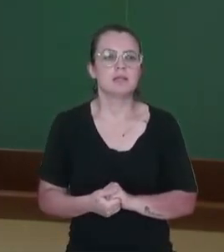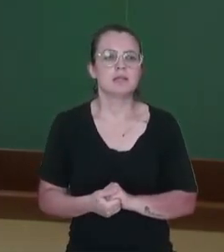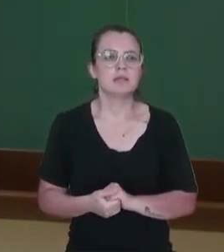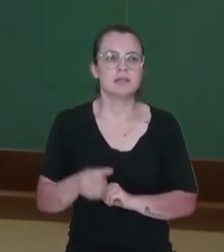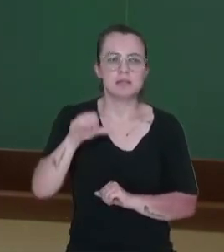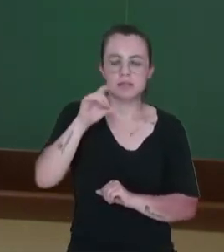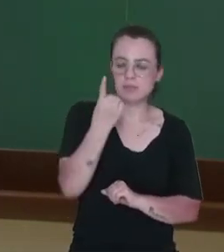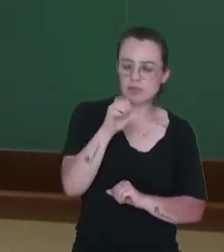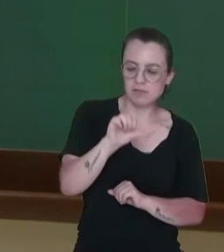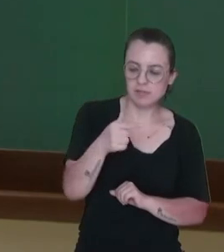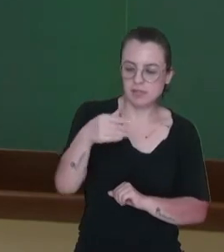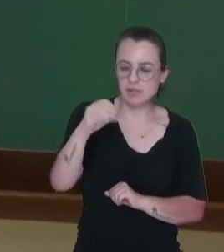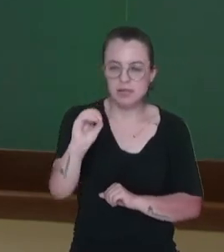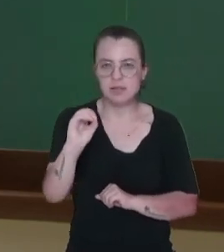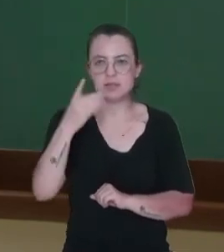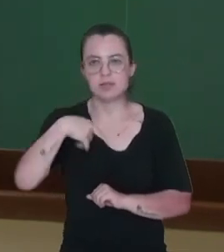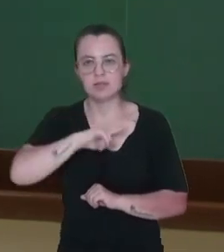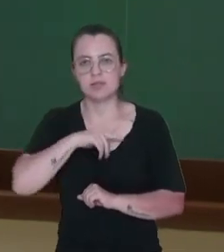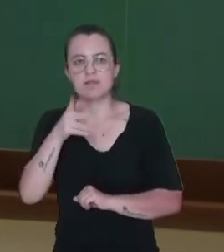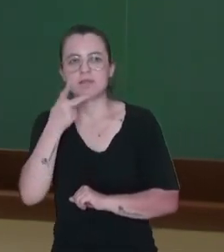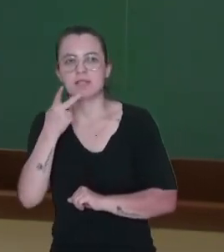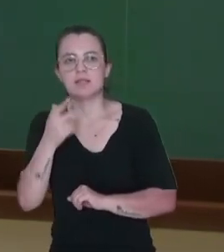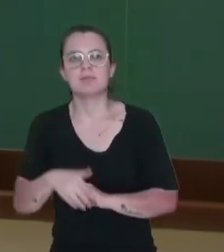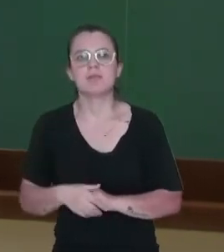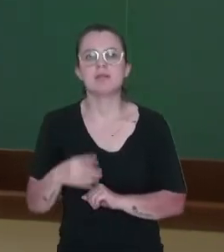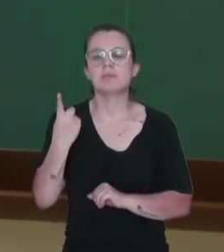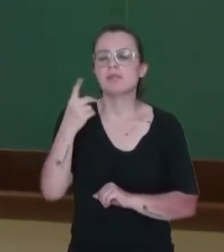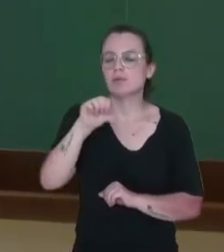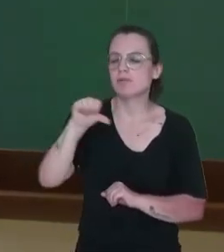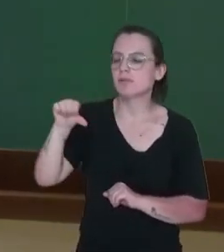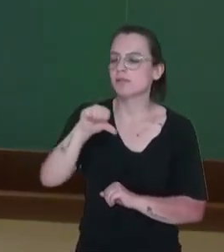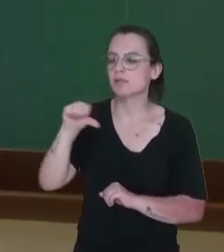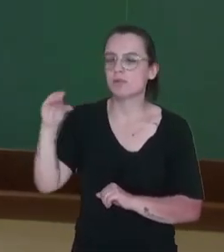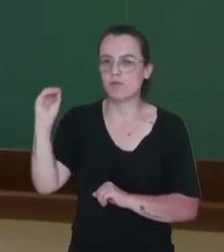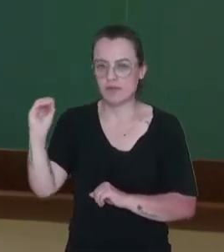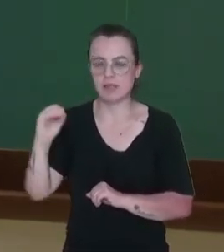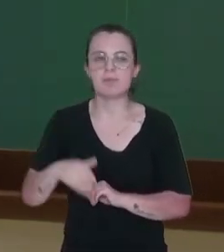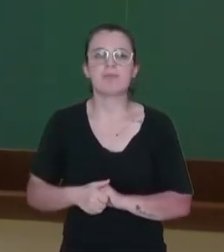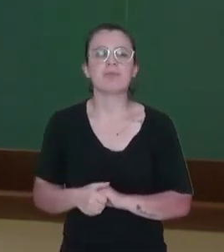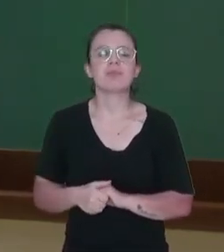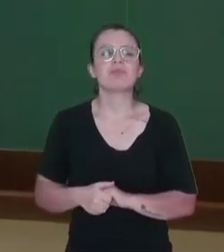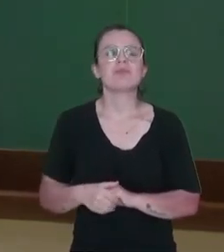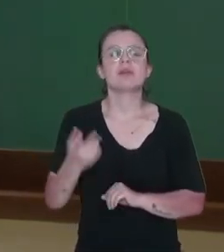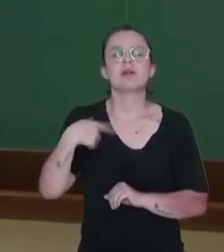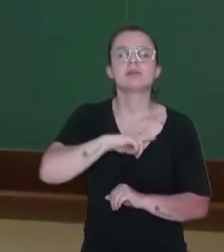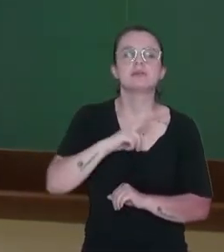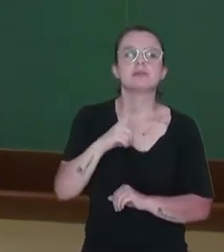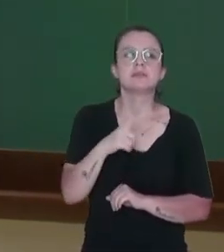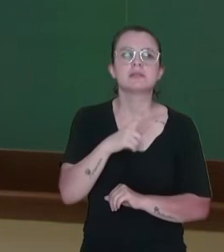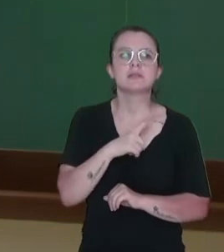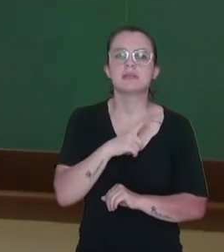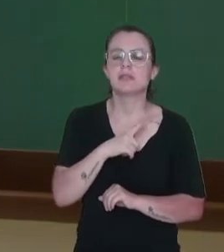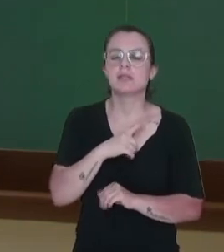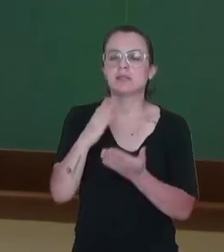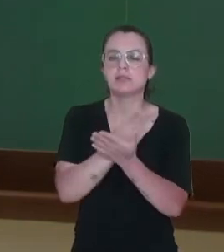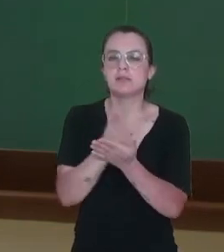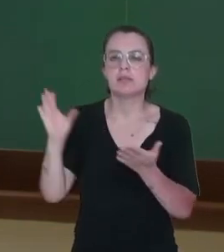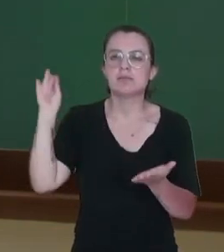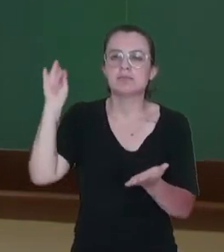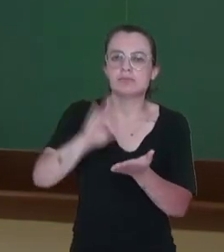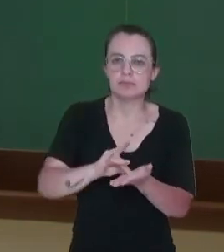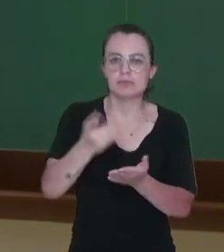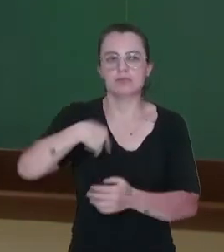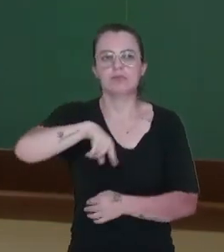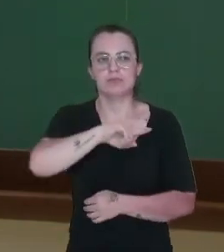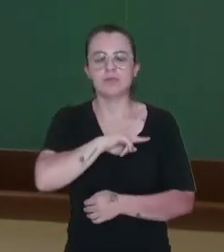1970, que nós falamos anteriormente, em 1990, que a gente vai ter a divisão oficial atual ali,